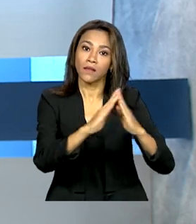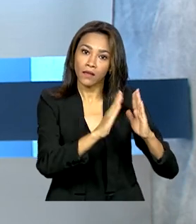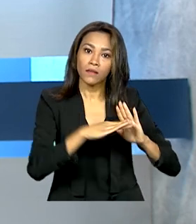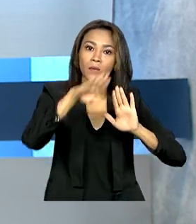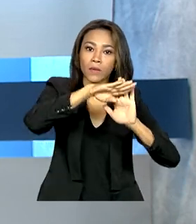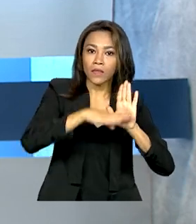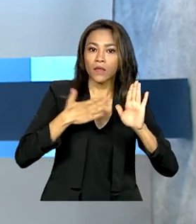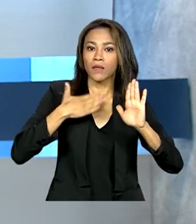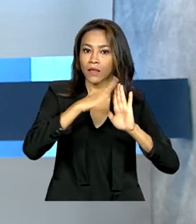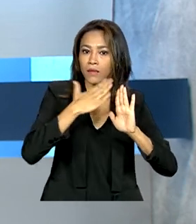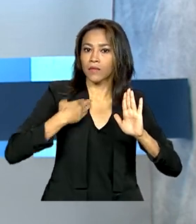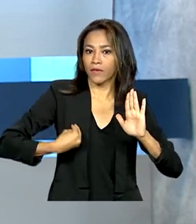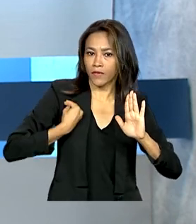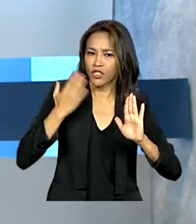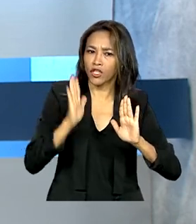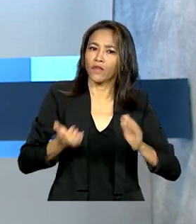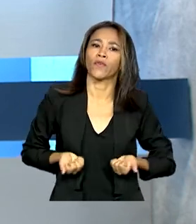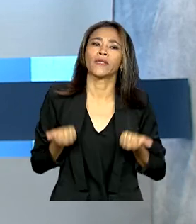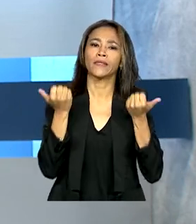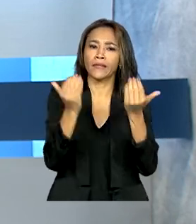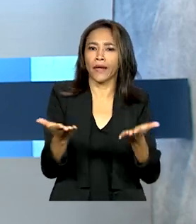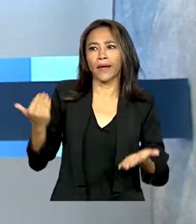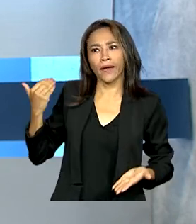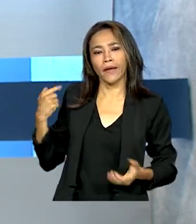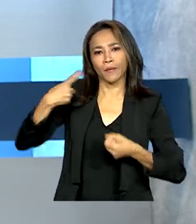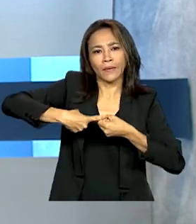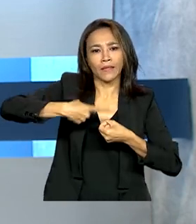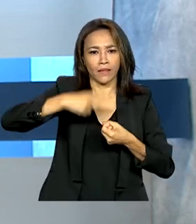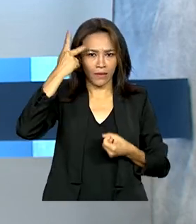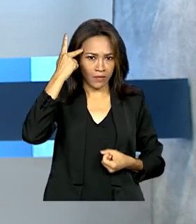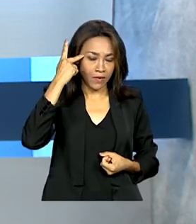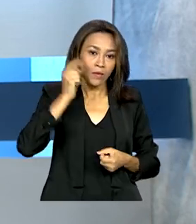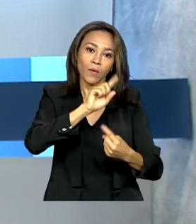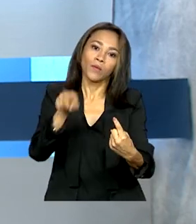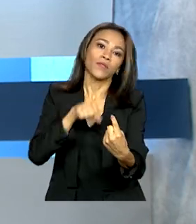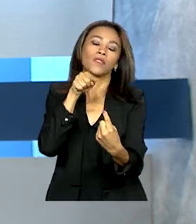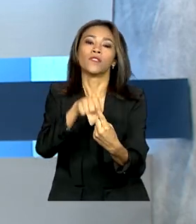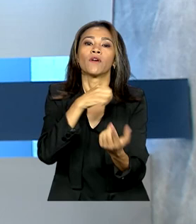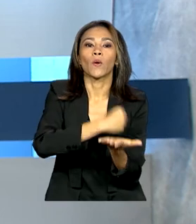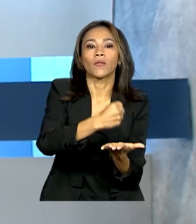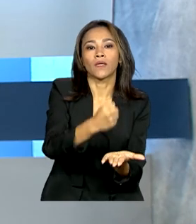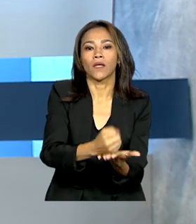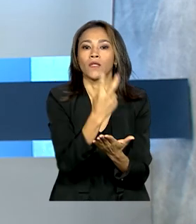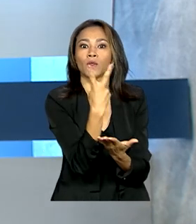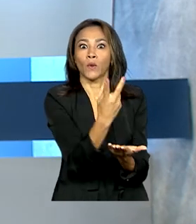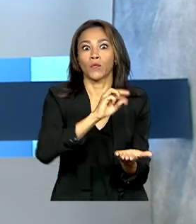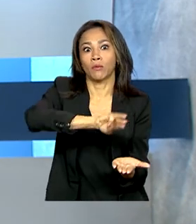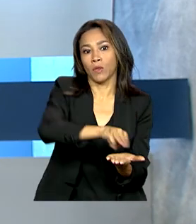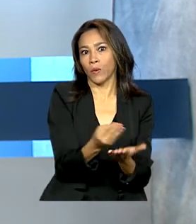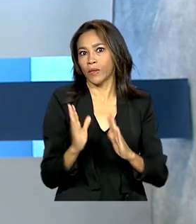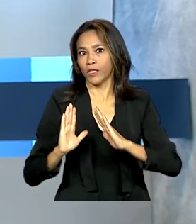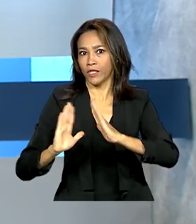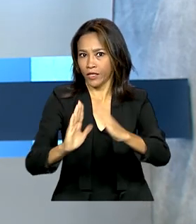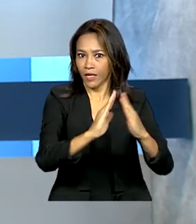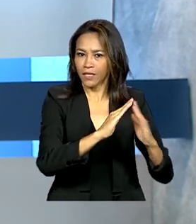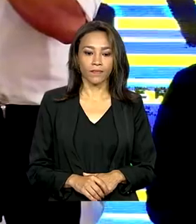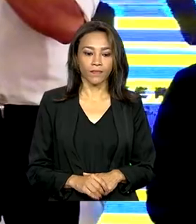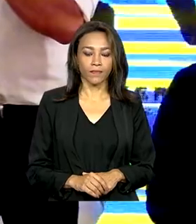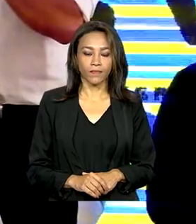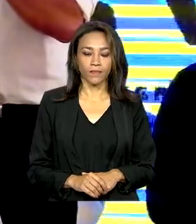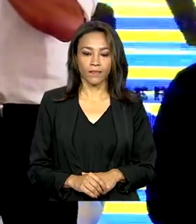Vida foram entregues em Bertioga, no litoral norte de São Paulo. A meta é contratar 2 milhões de unidades até 2026.